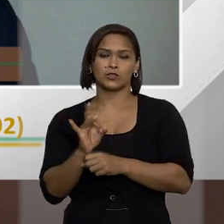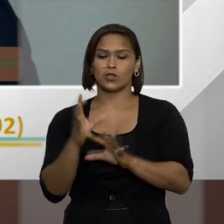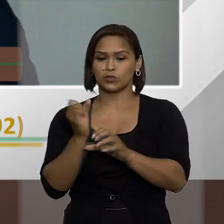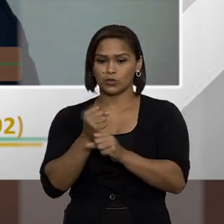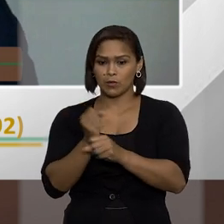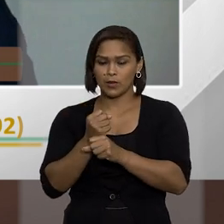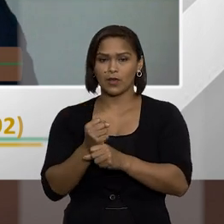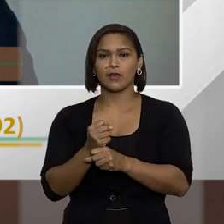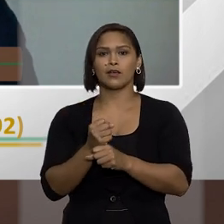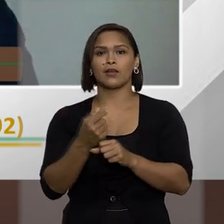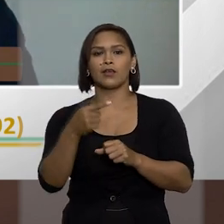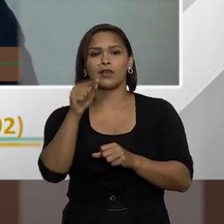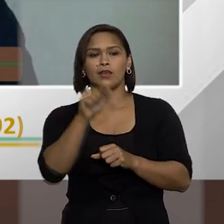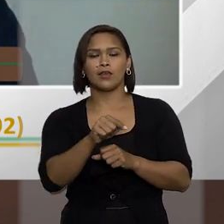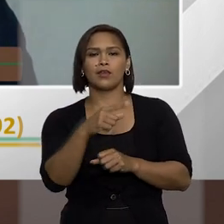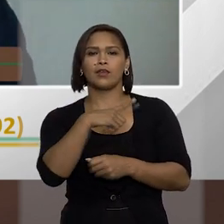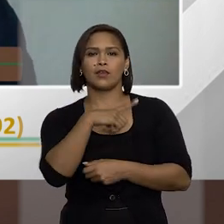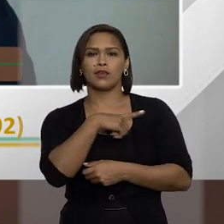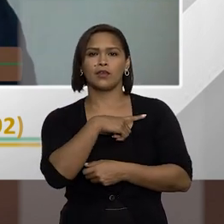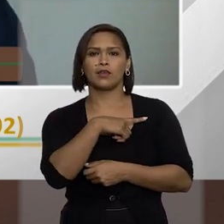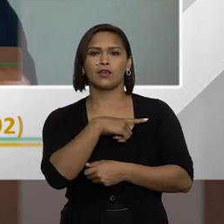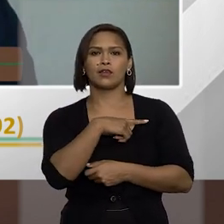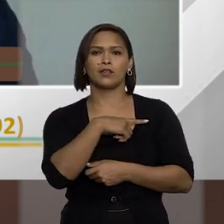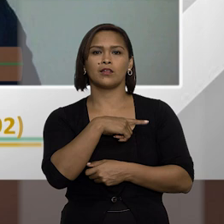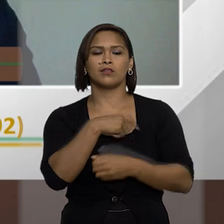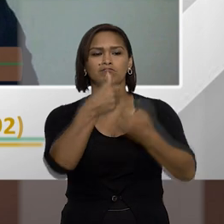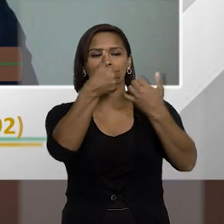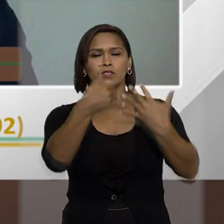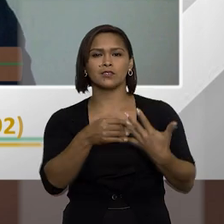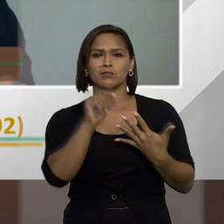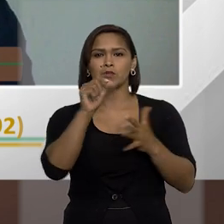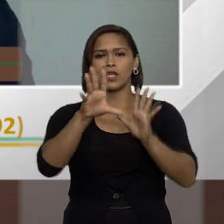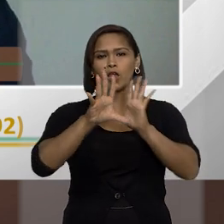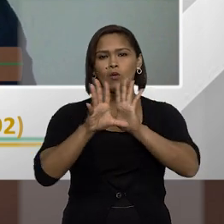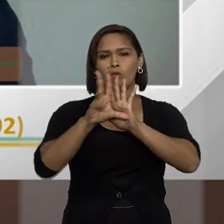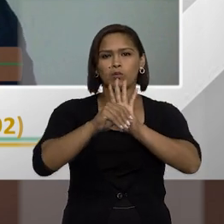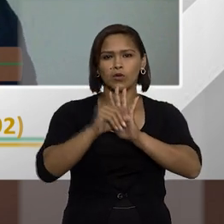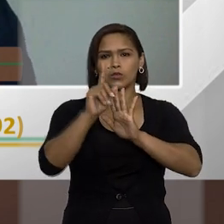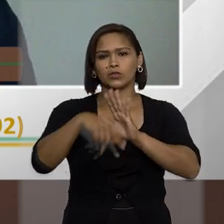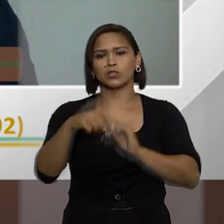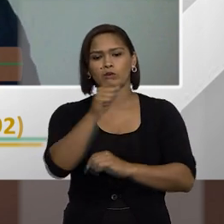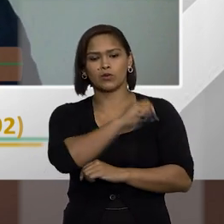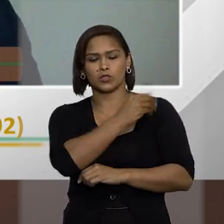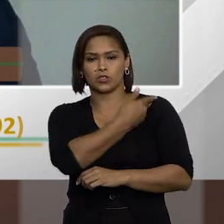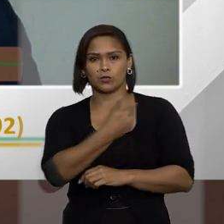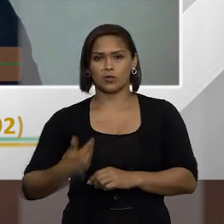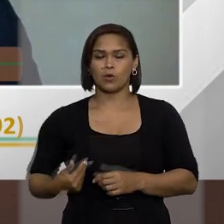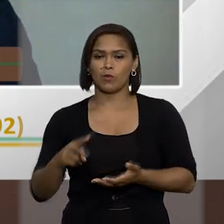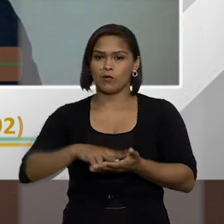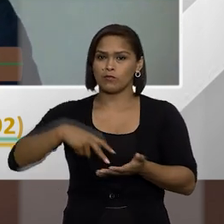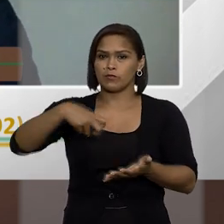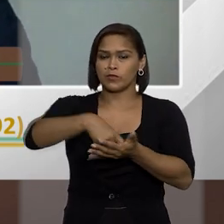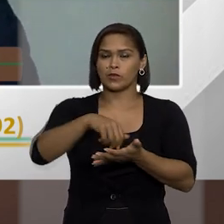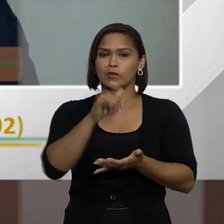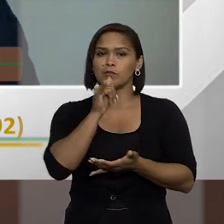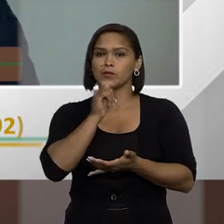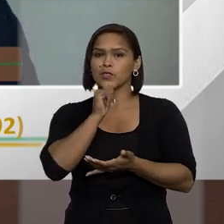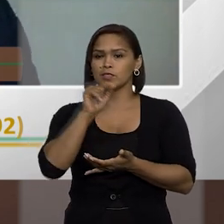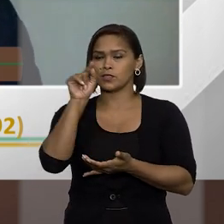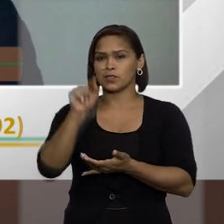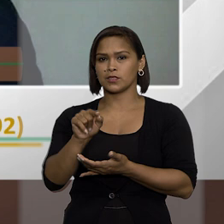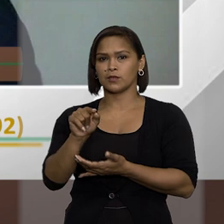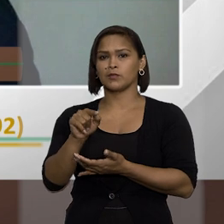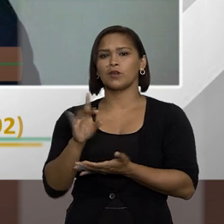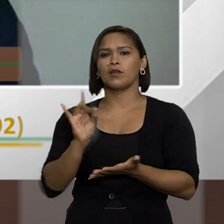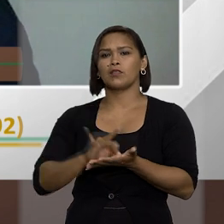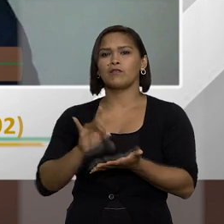O projeto de lei ele acaba dizendo que se o agente público for condenado, por exemplo, no